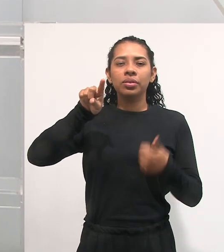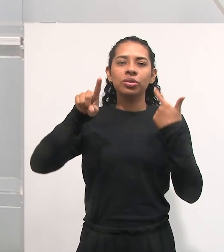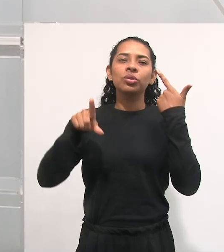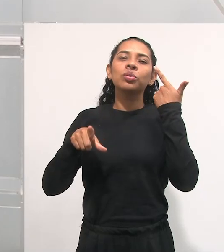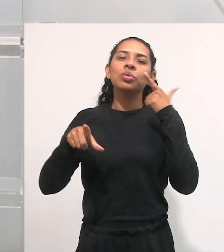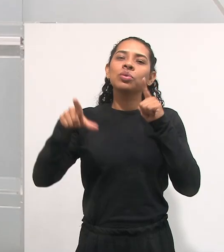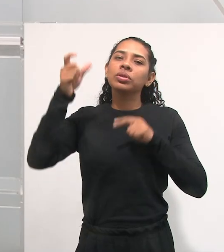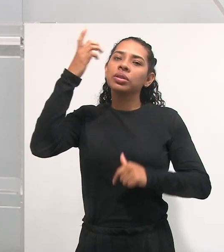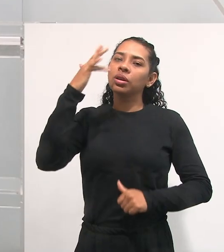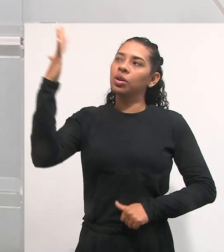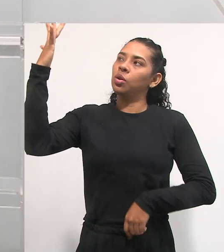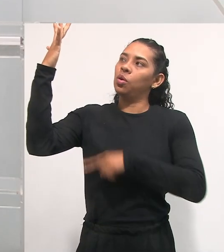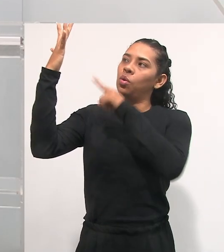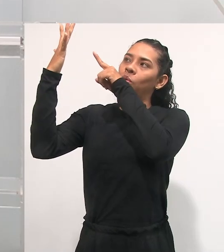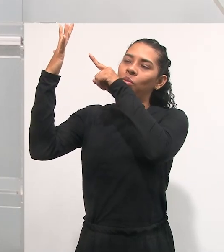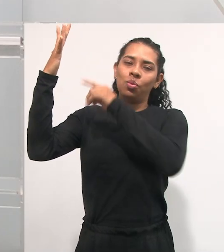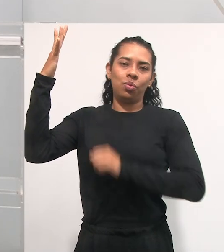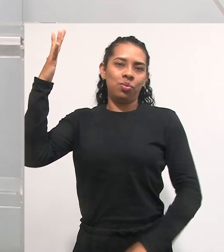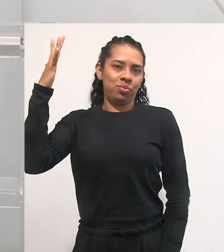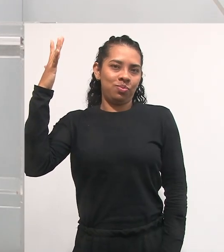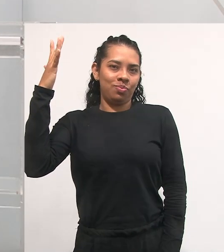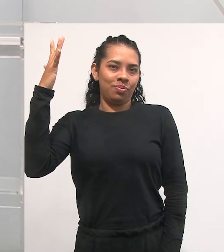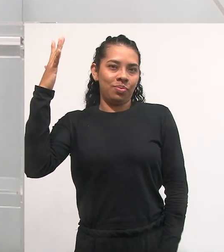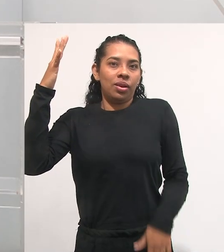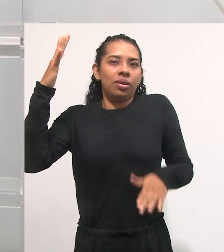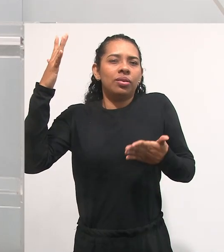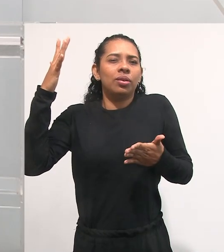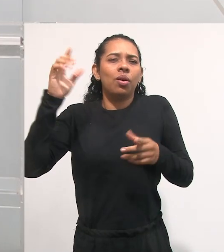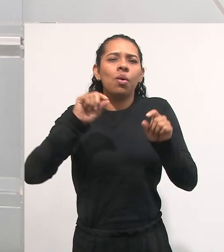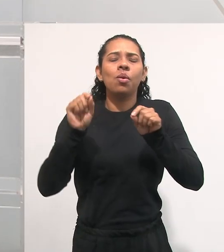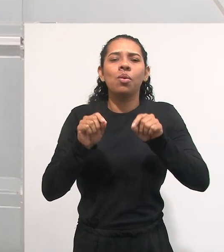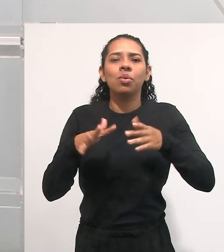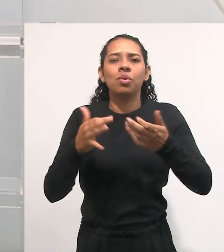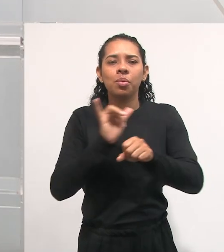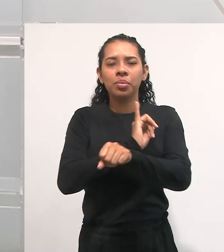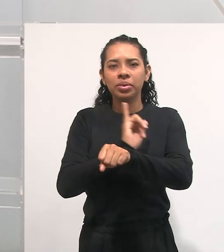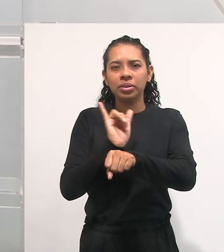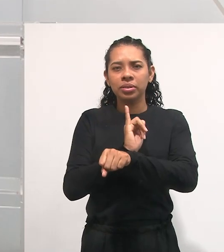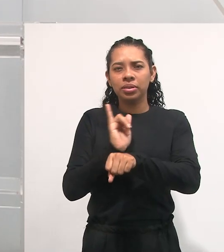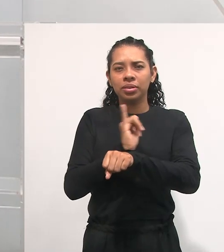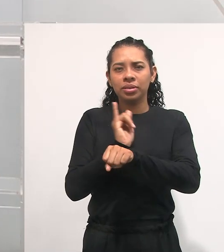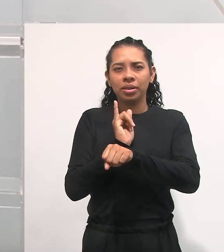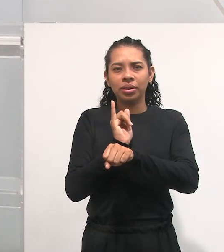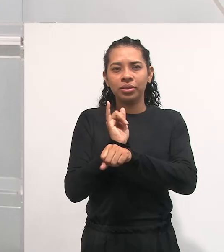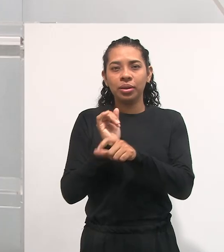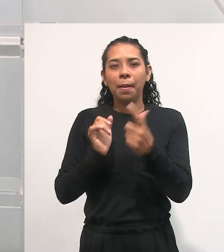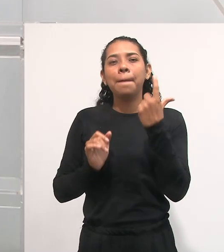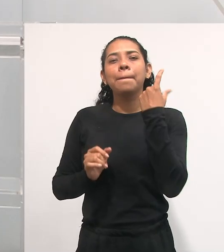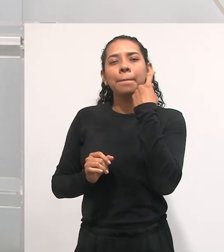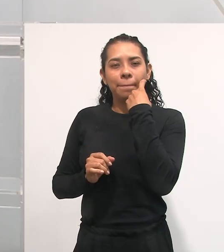Que estratégia você teria que utilizar para dar condições do peixe subir a árvore?